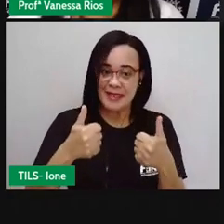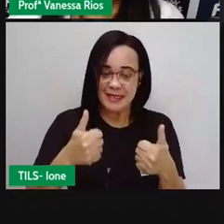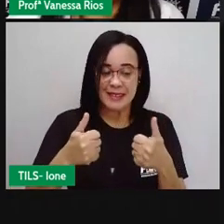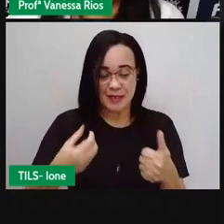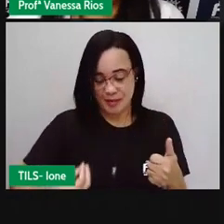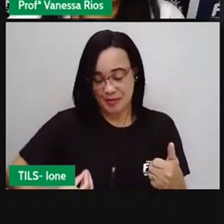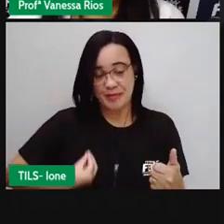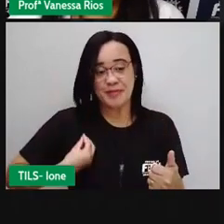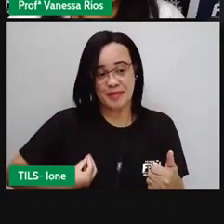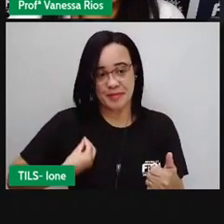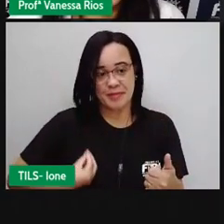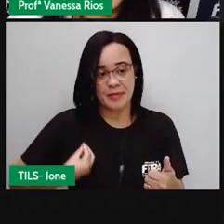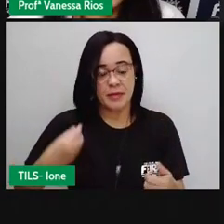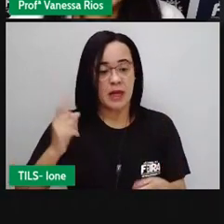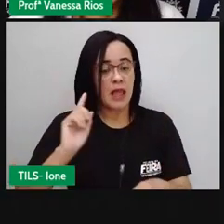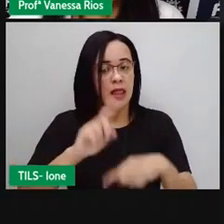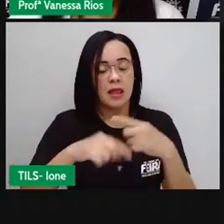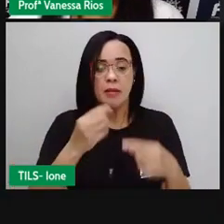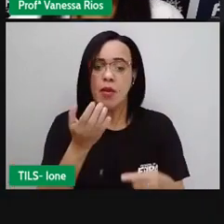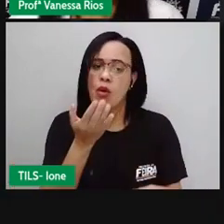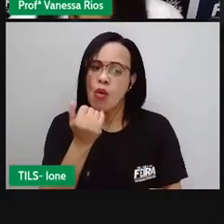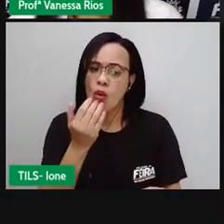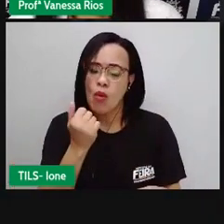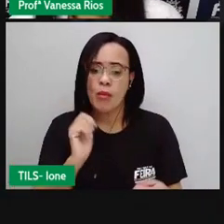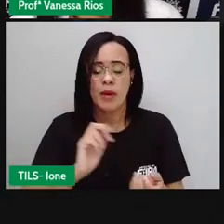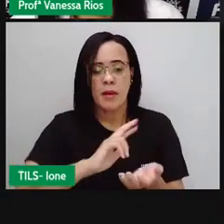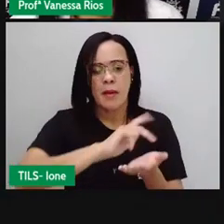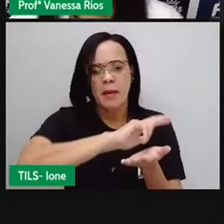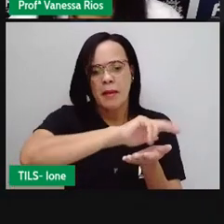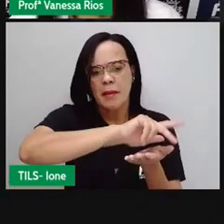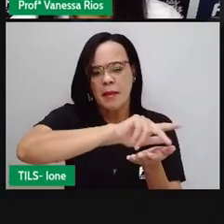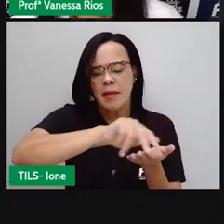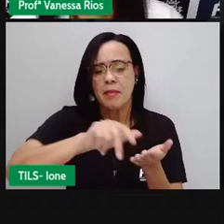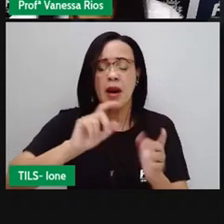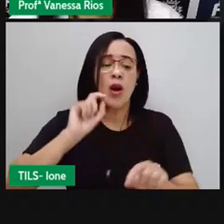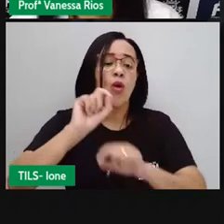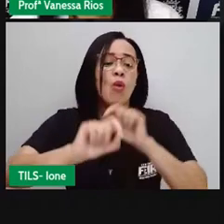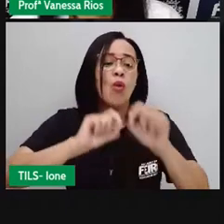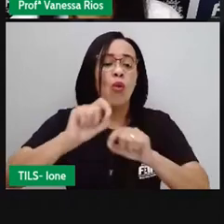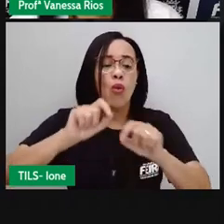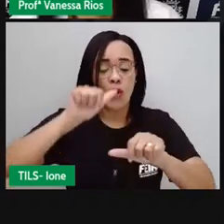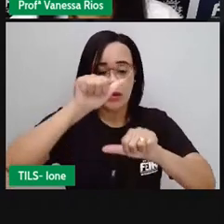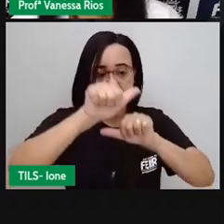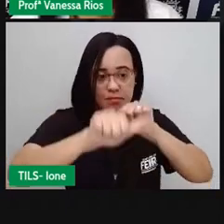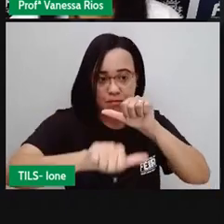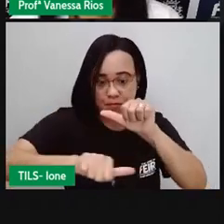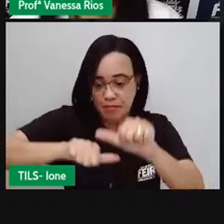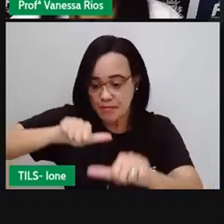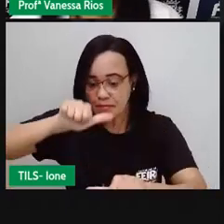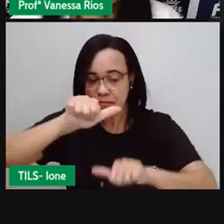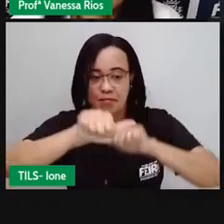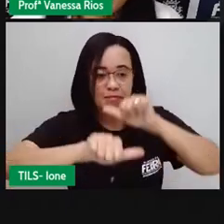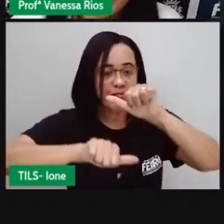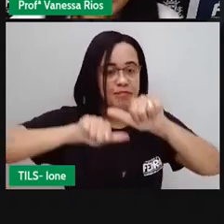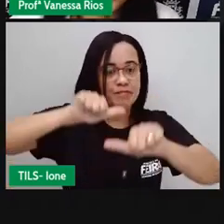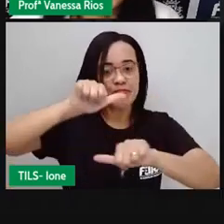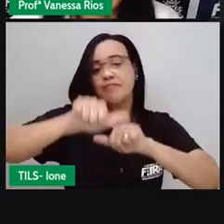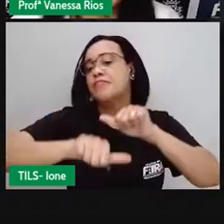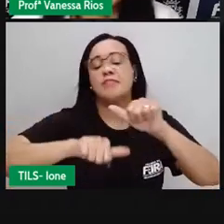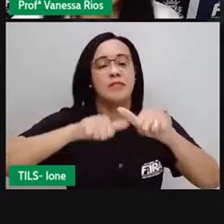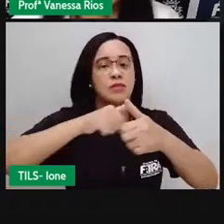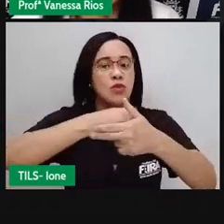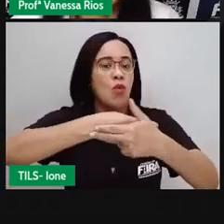Depois de comermos, vários processos transformam aquilo que ingerimos em um composto